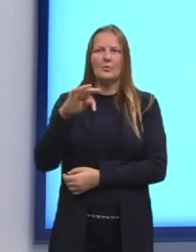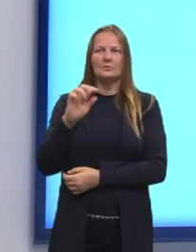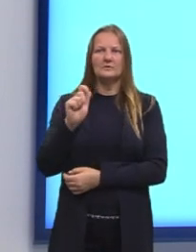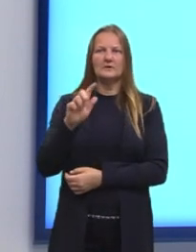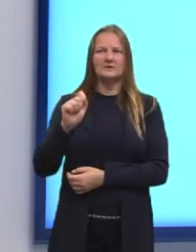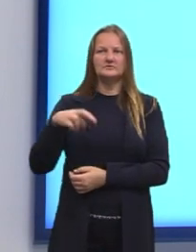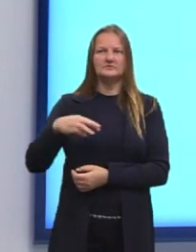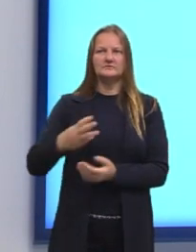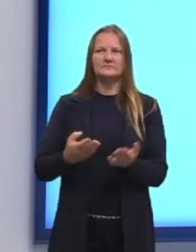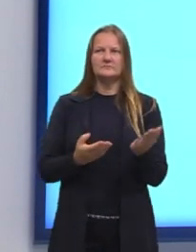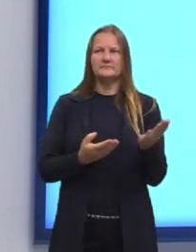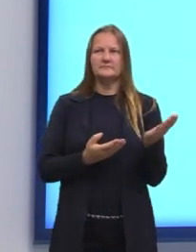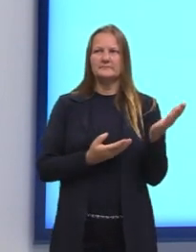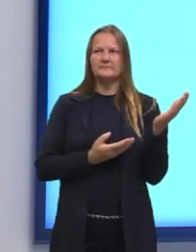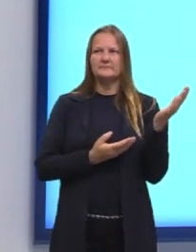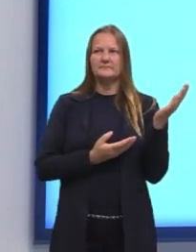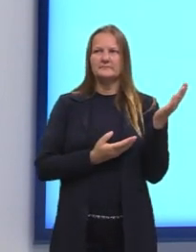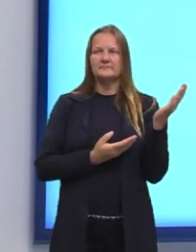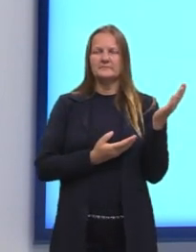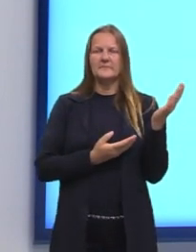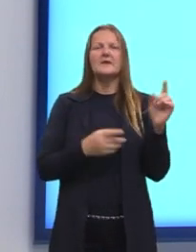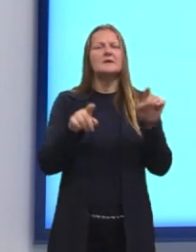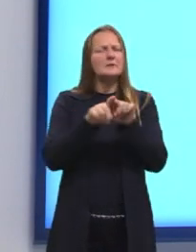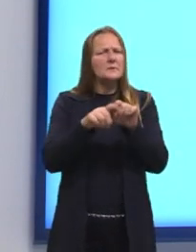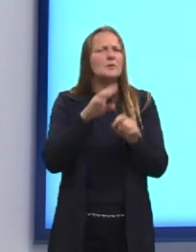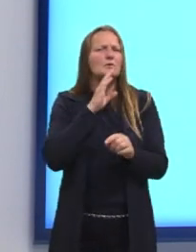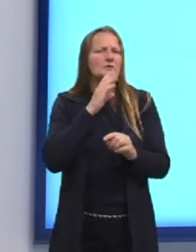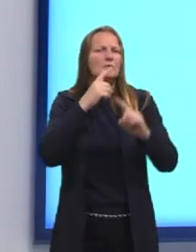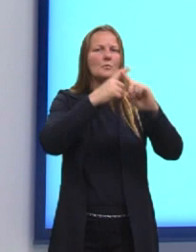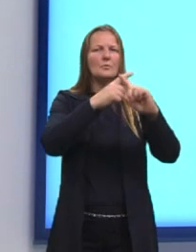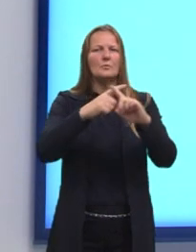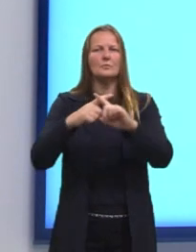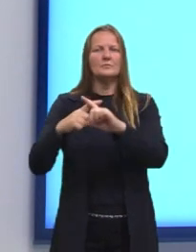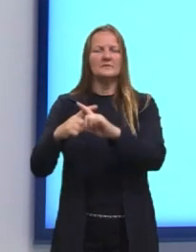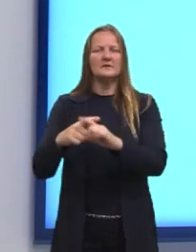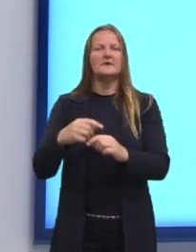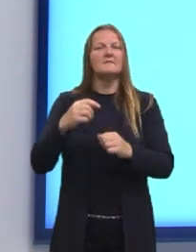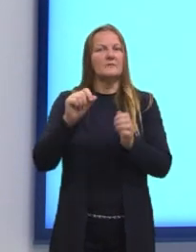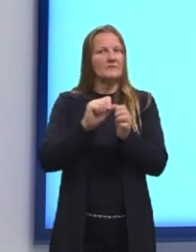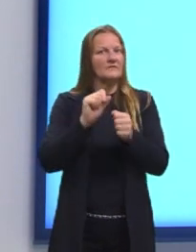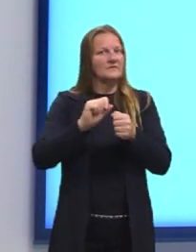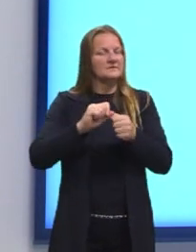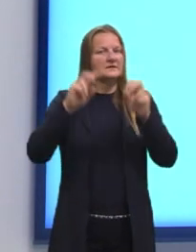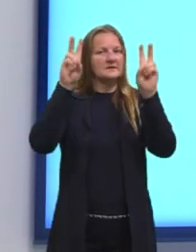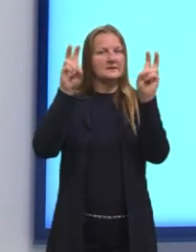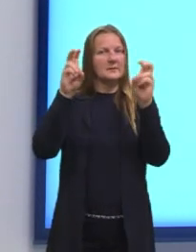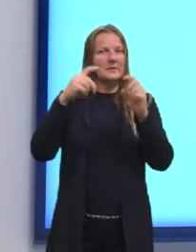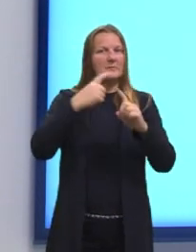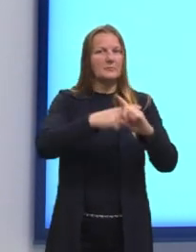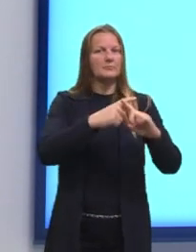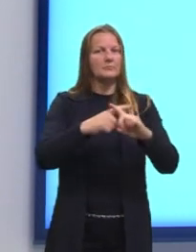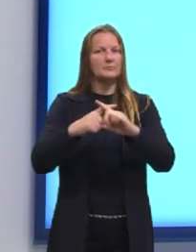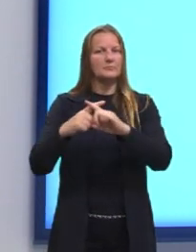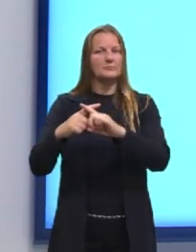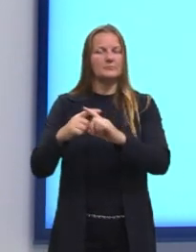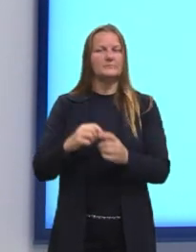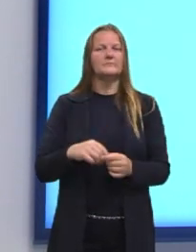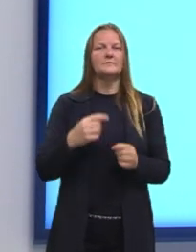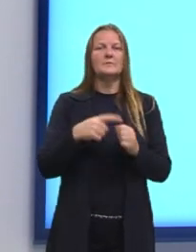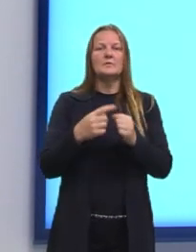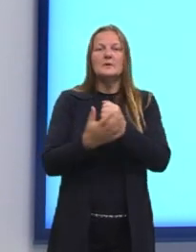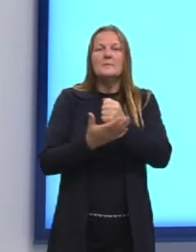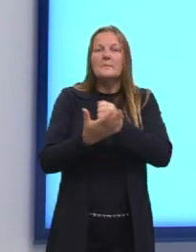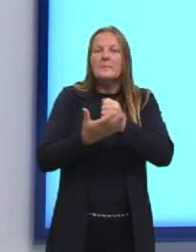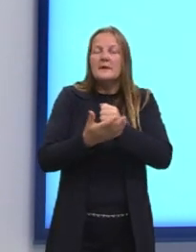conhecido como princípio multiplicativo. Nós vamos falar muito ainda nesses temas. E ele é a base para os